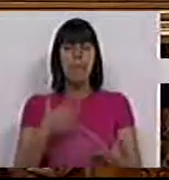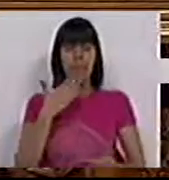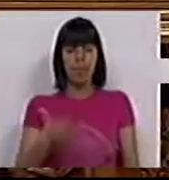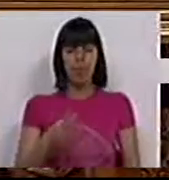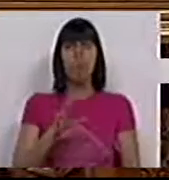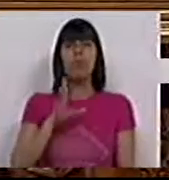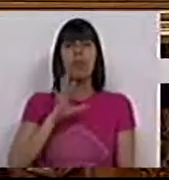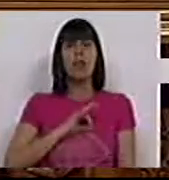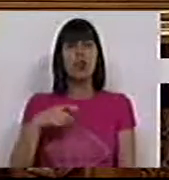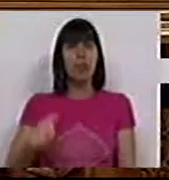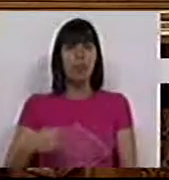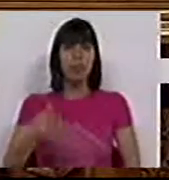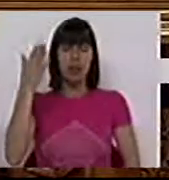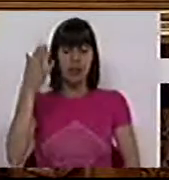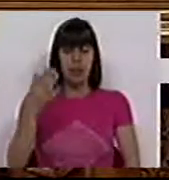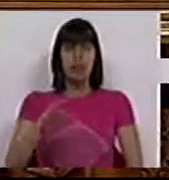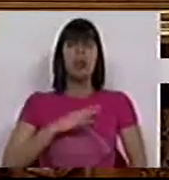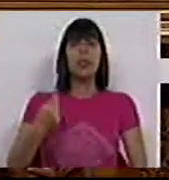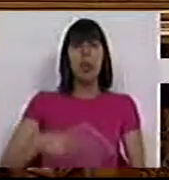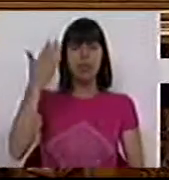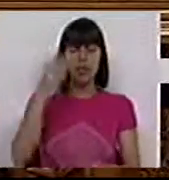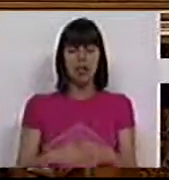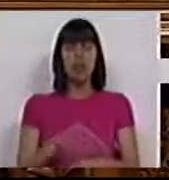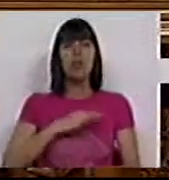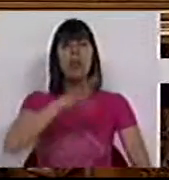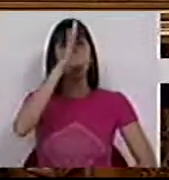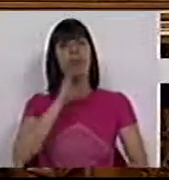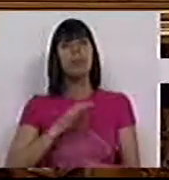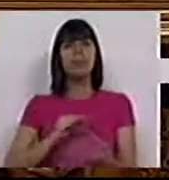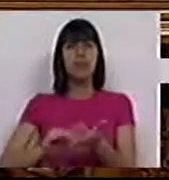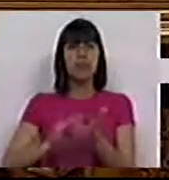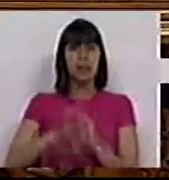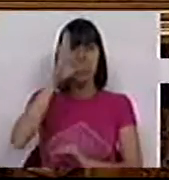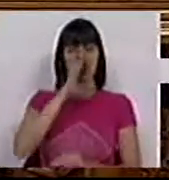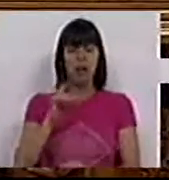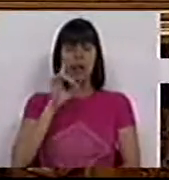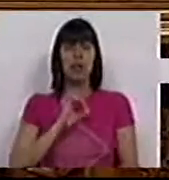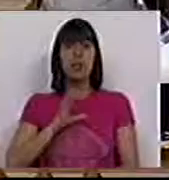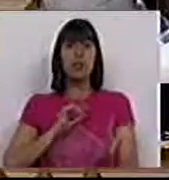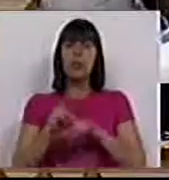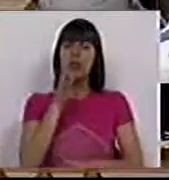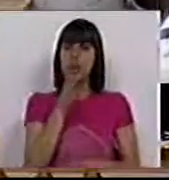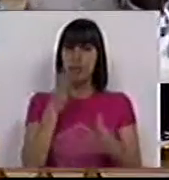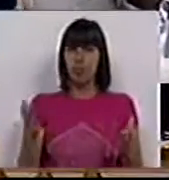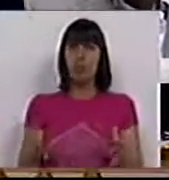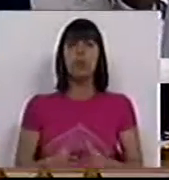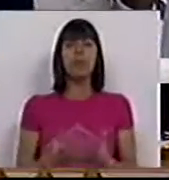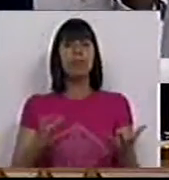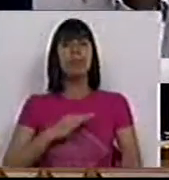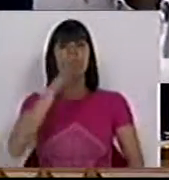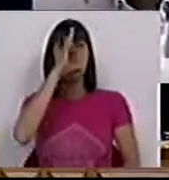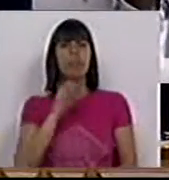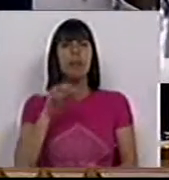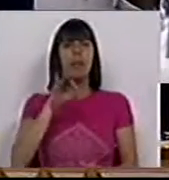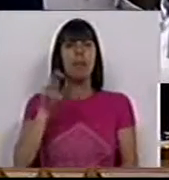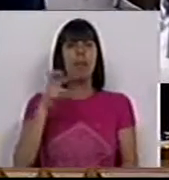Muito obrigada Sr. Presidente, Sr. Presidente, Sr. Ministro, Sr. Secretário de Estado, Sras. e Srs. Deputados. Sr.